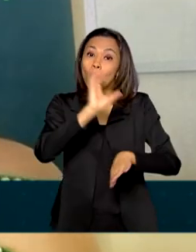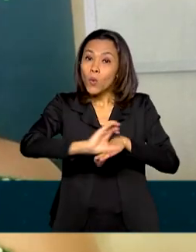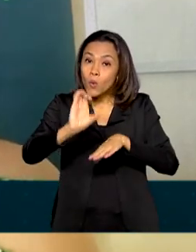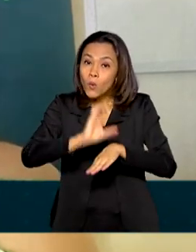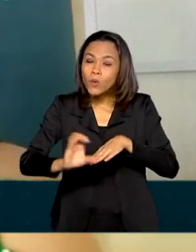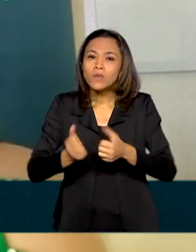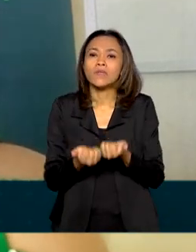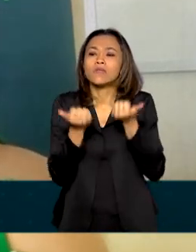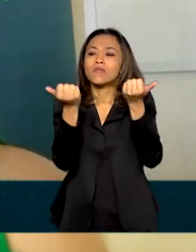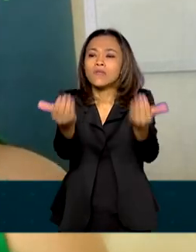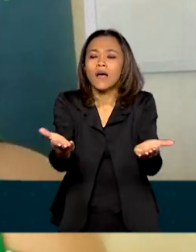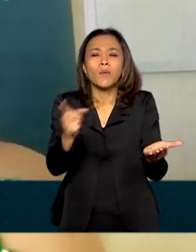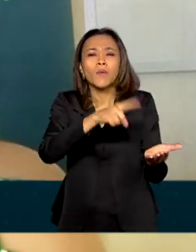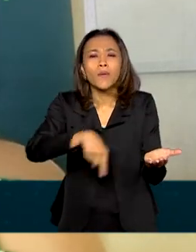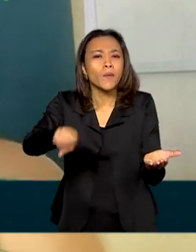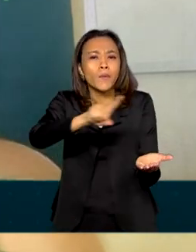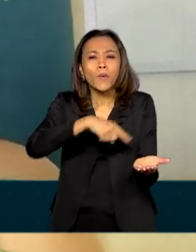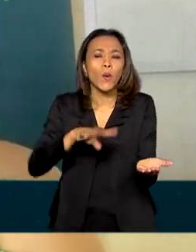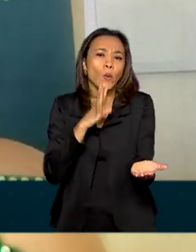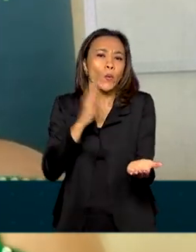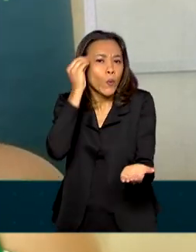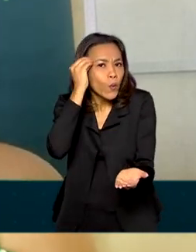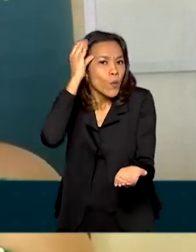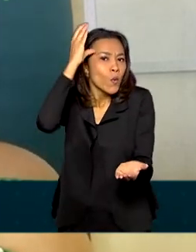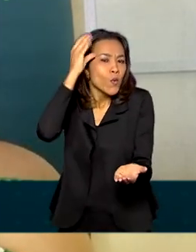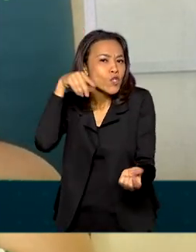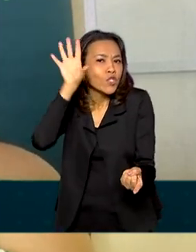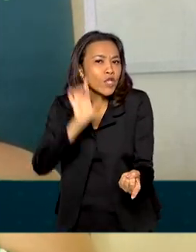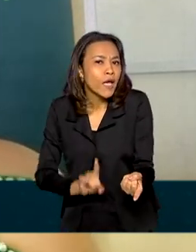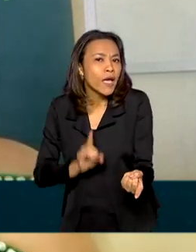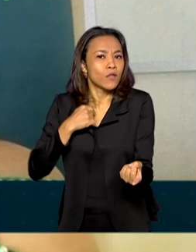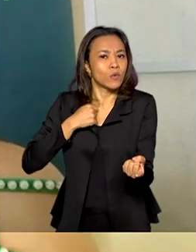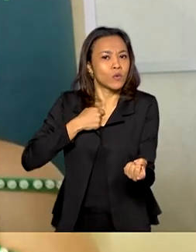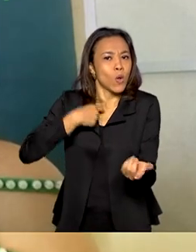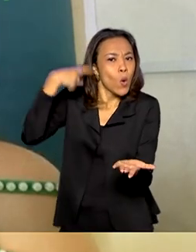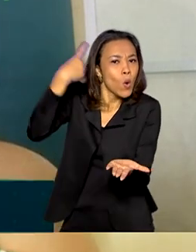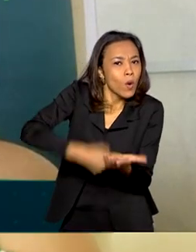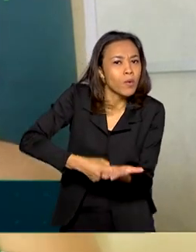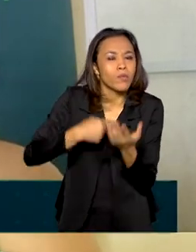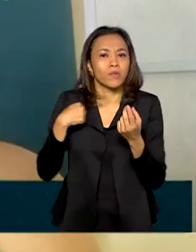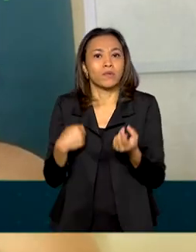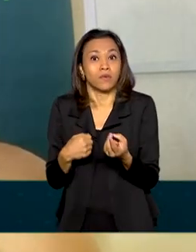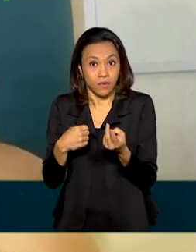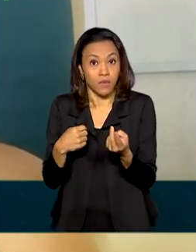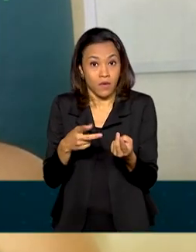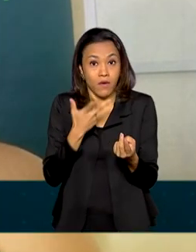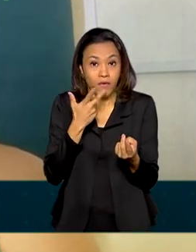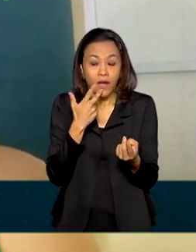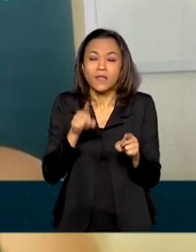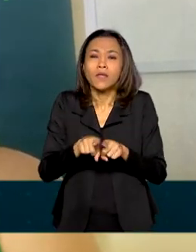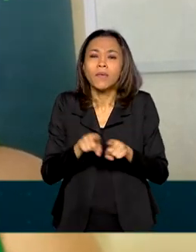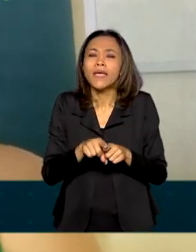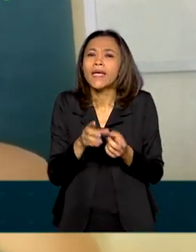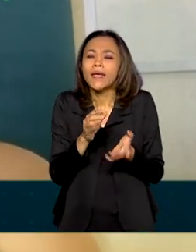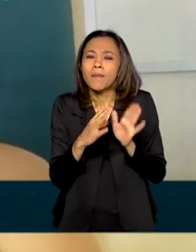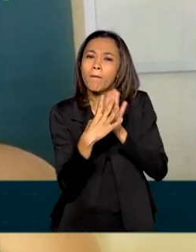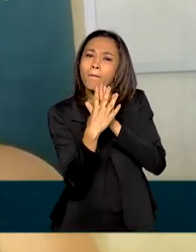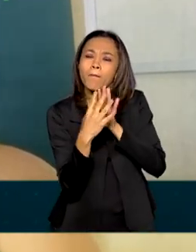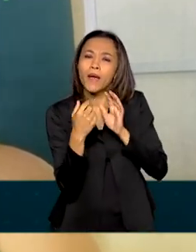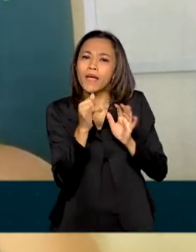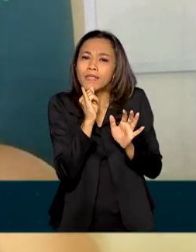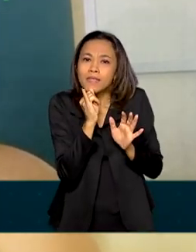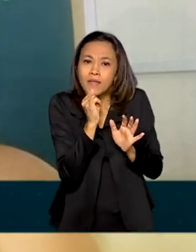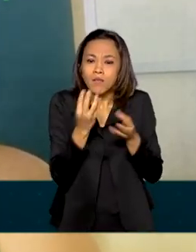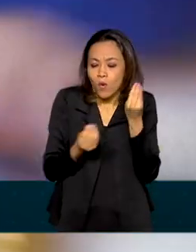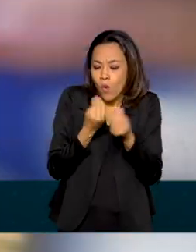conhecimento sobre os seus direitos e os seus deveres como consumidor, além de trazer muitos exemplos importantes para uma melhor